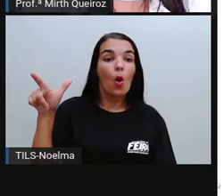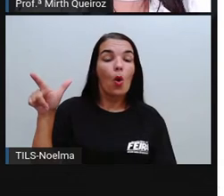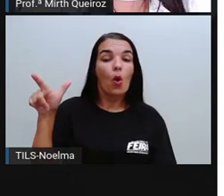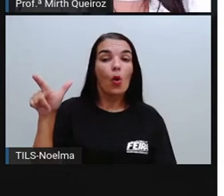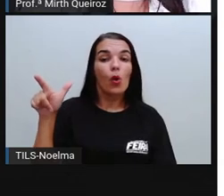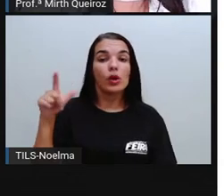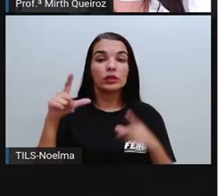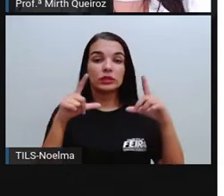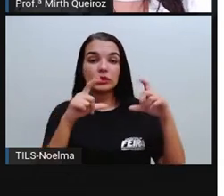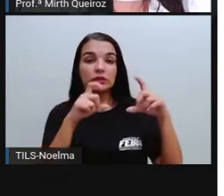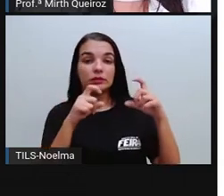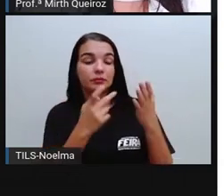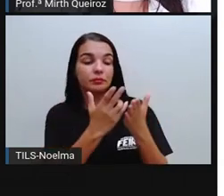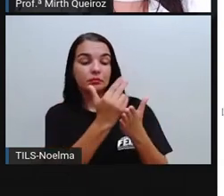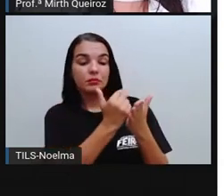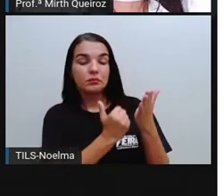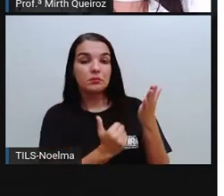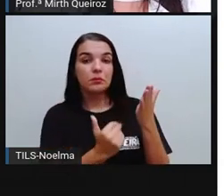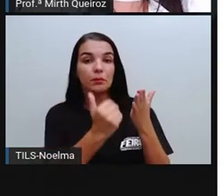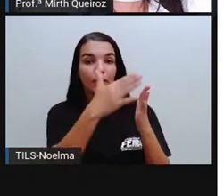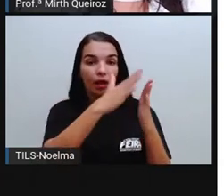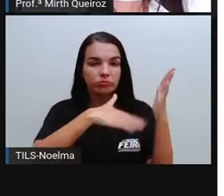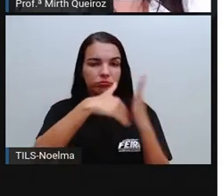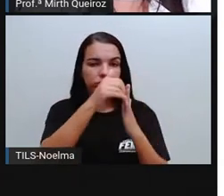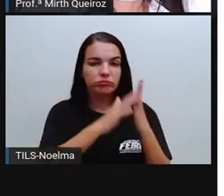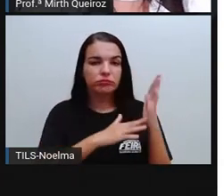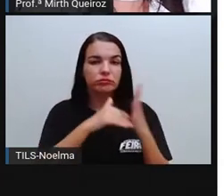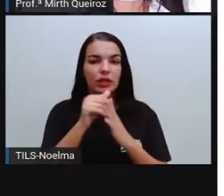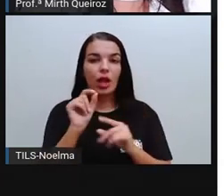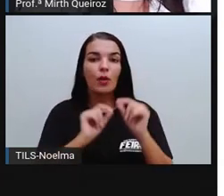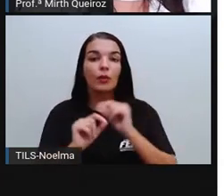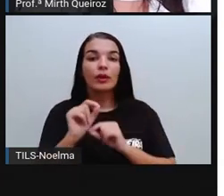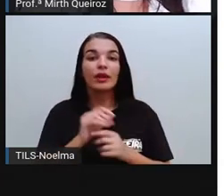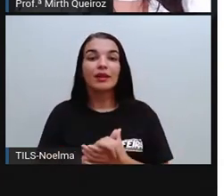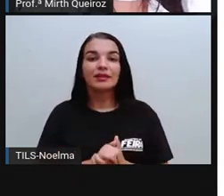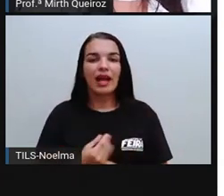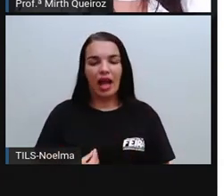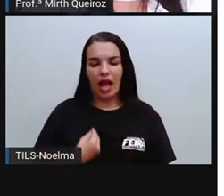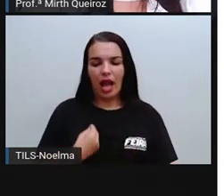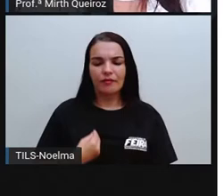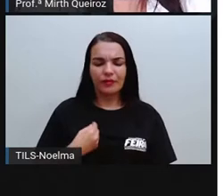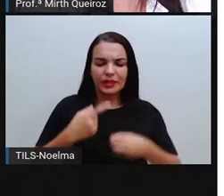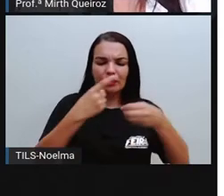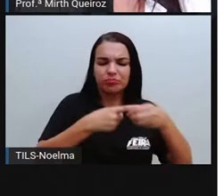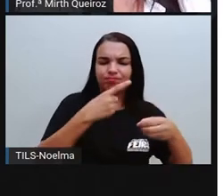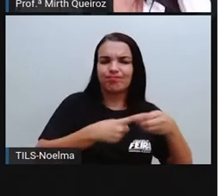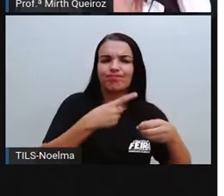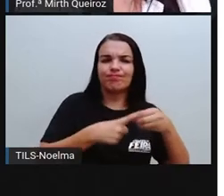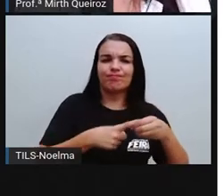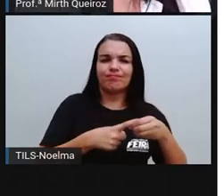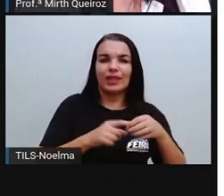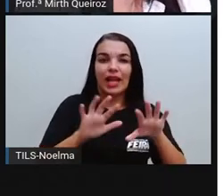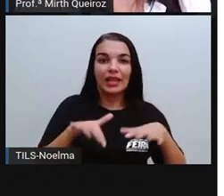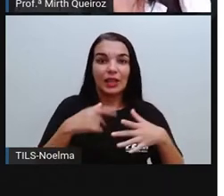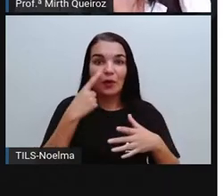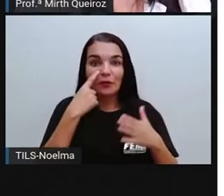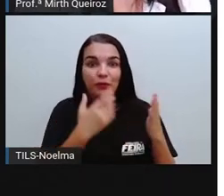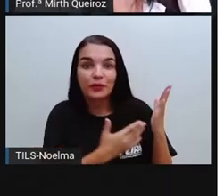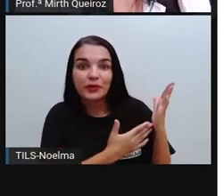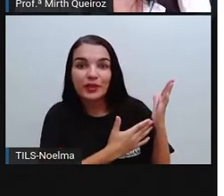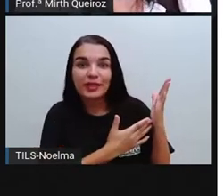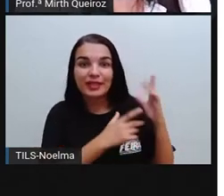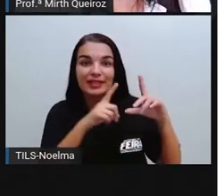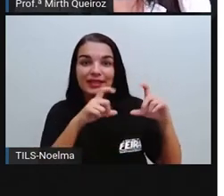Aqui nós temos outra xilogravura de Borges, que é a vida no sertão. E, através dessa própria